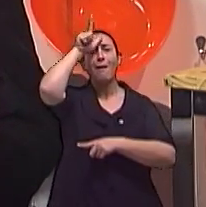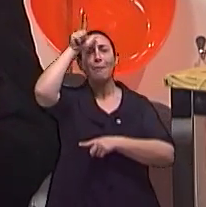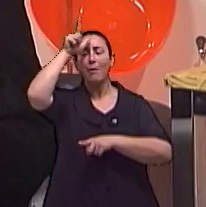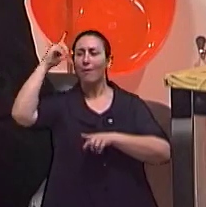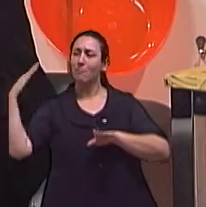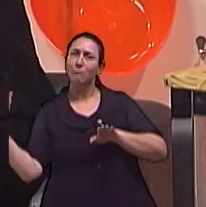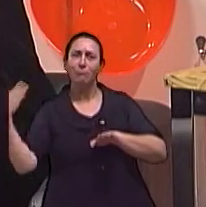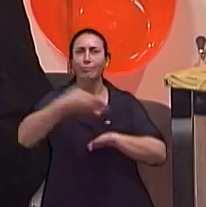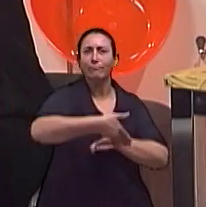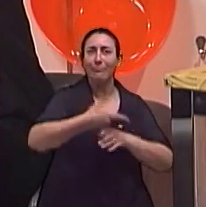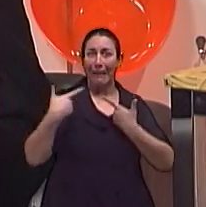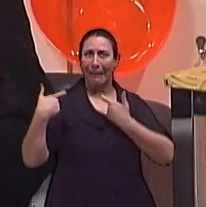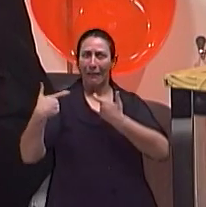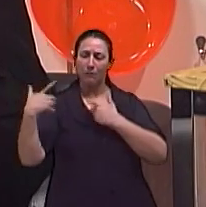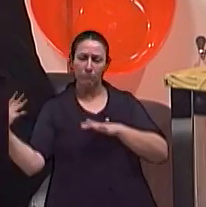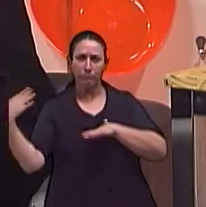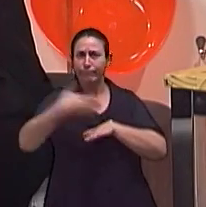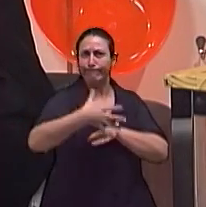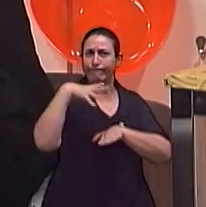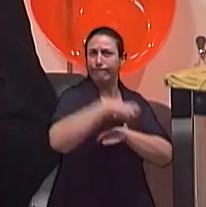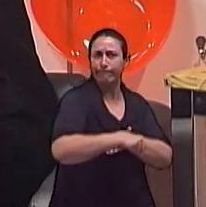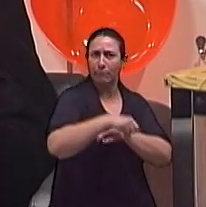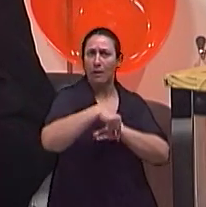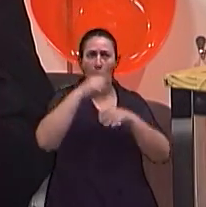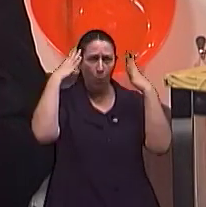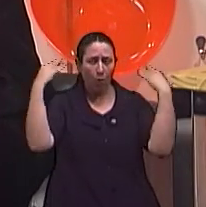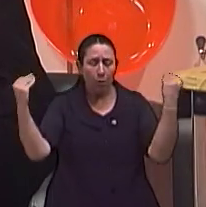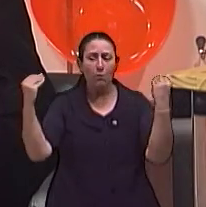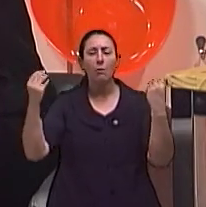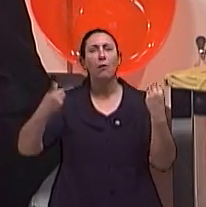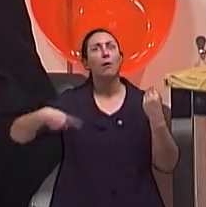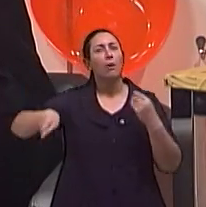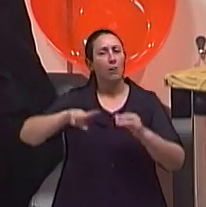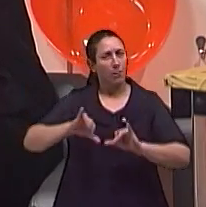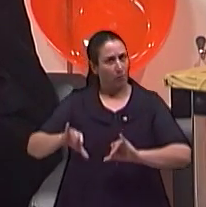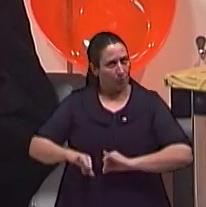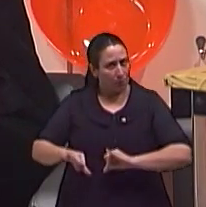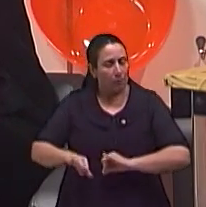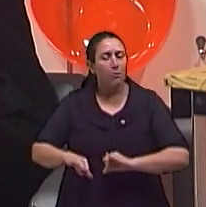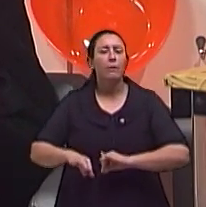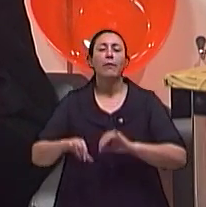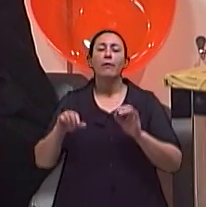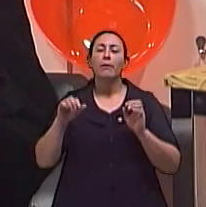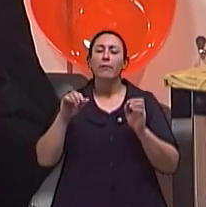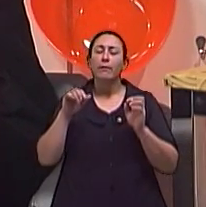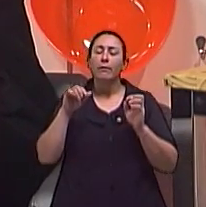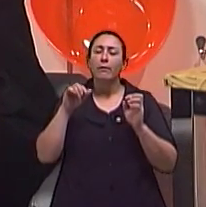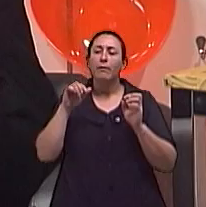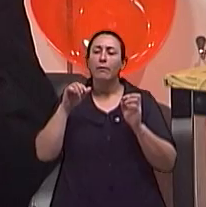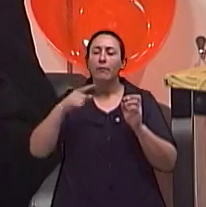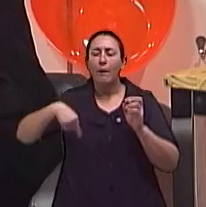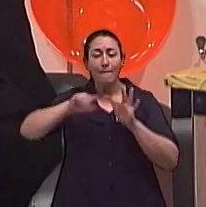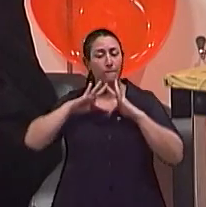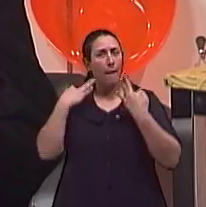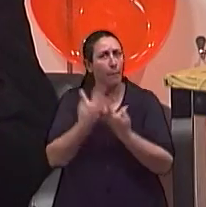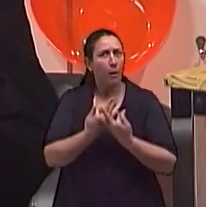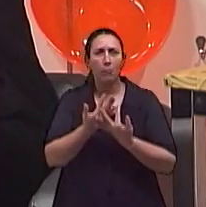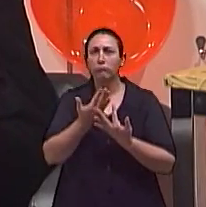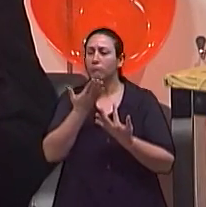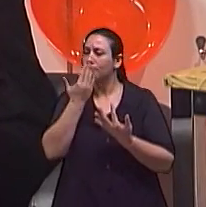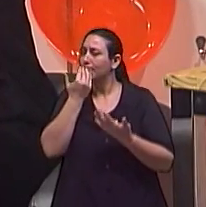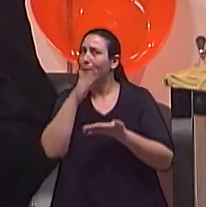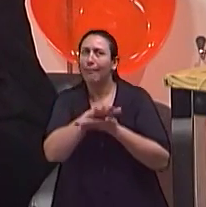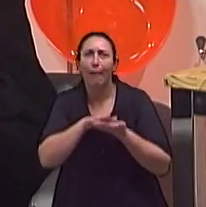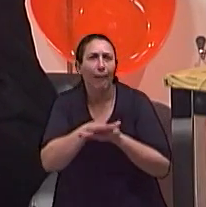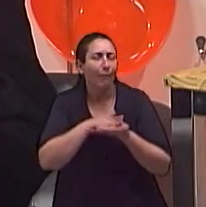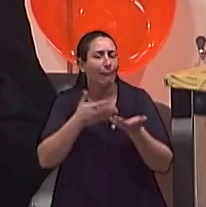Holanda foi invadida pelos alemães, eles sofreram muito, e eles passaram até dificuldades,